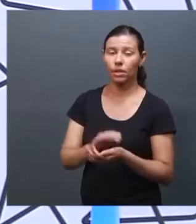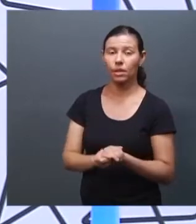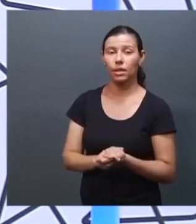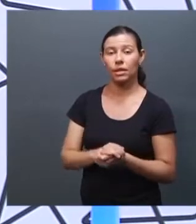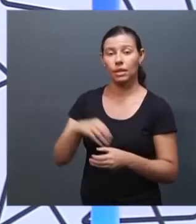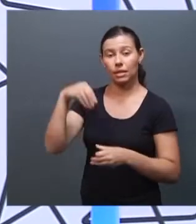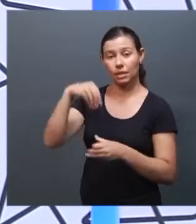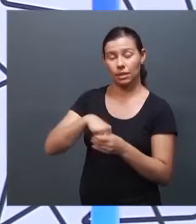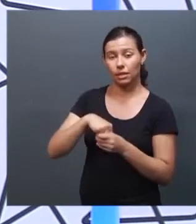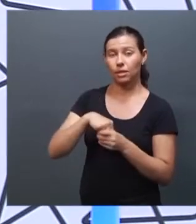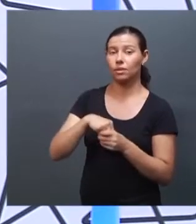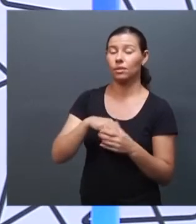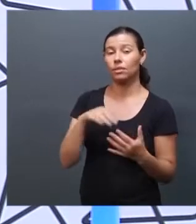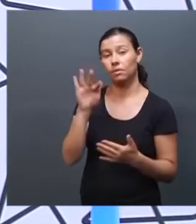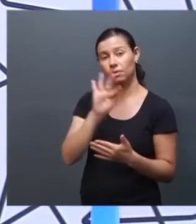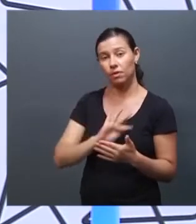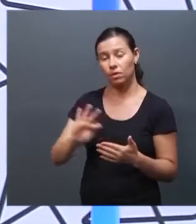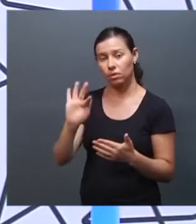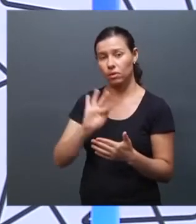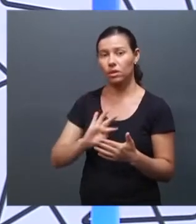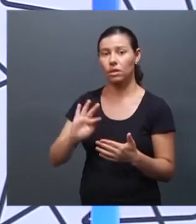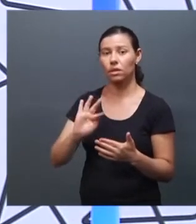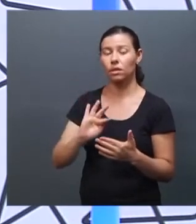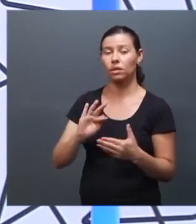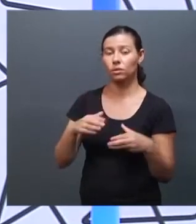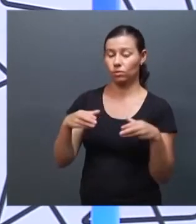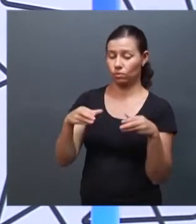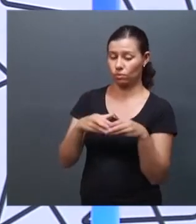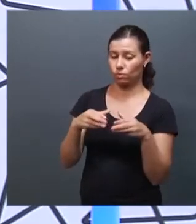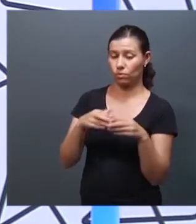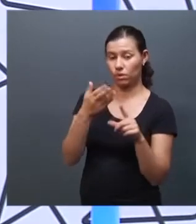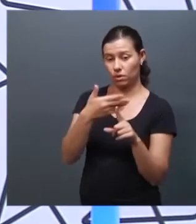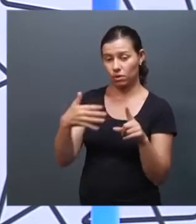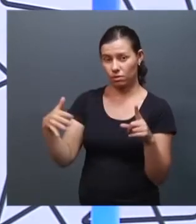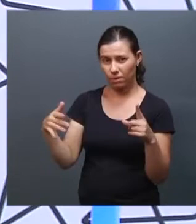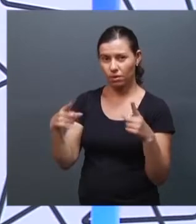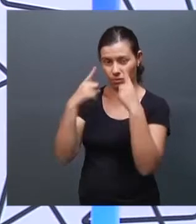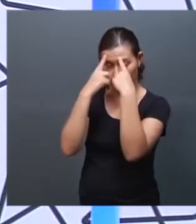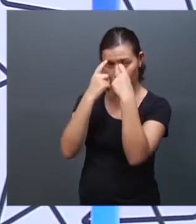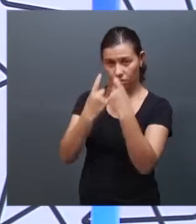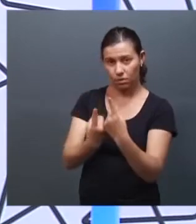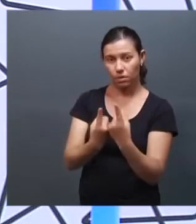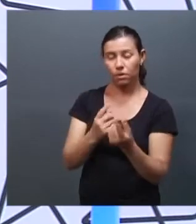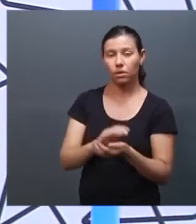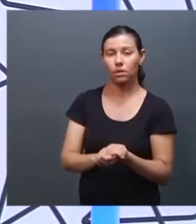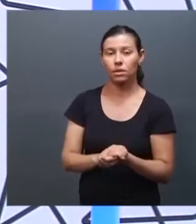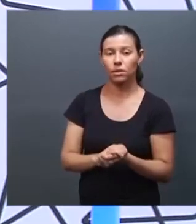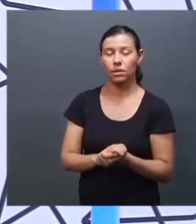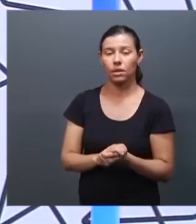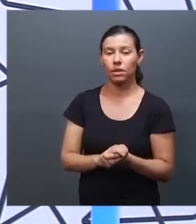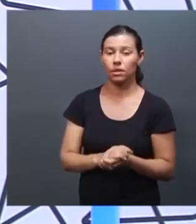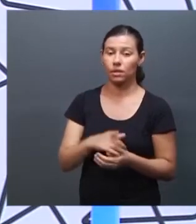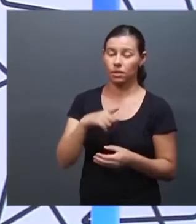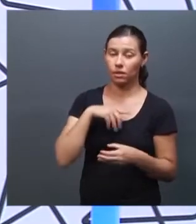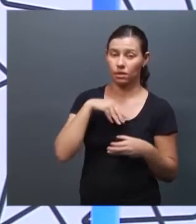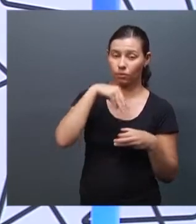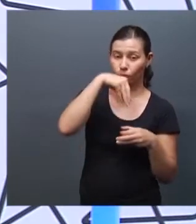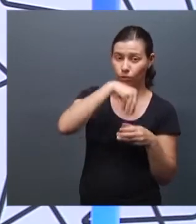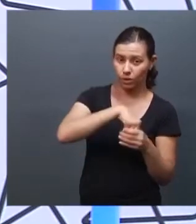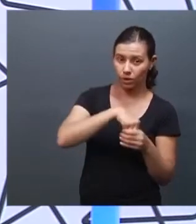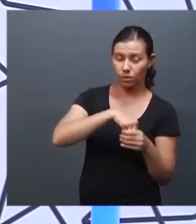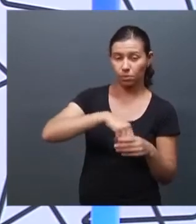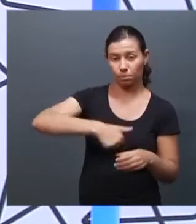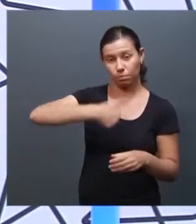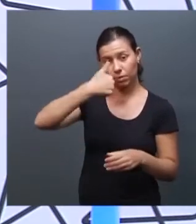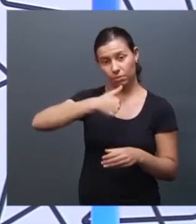universidade de violências contra a população LGBT entre o primeiro e o segundo turno e a Proreitoria de